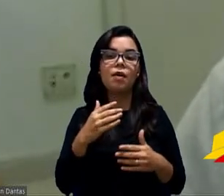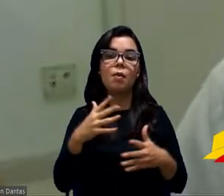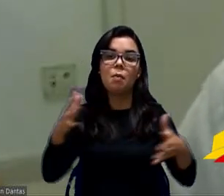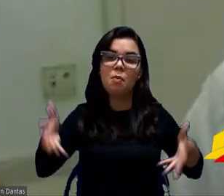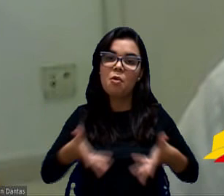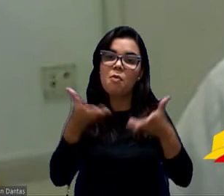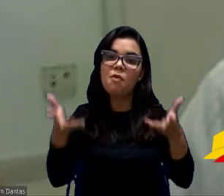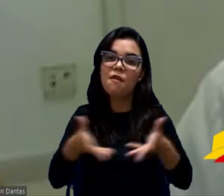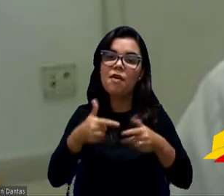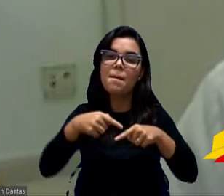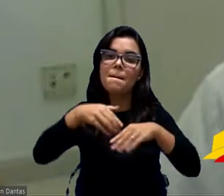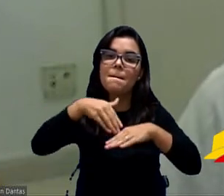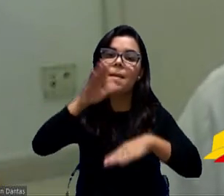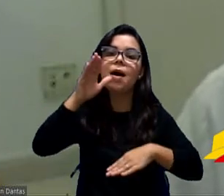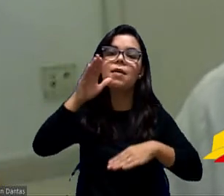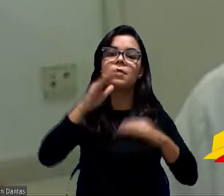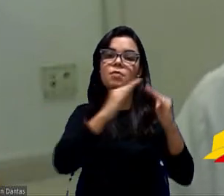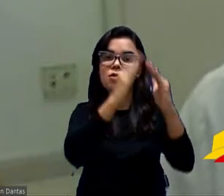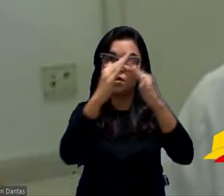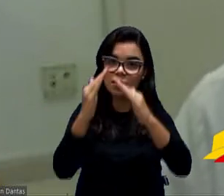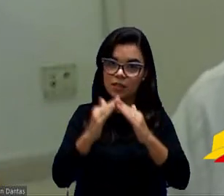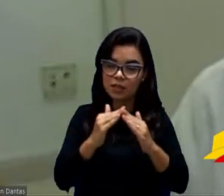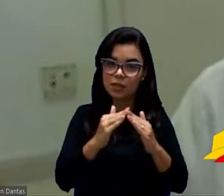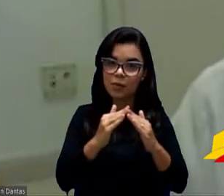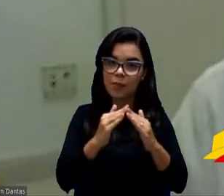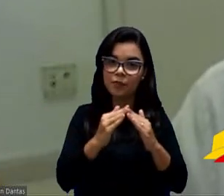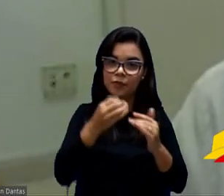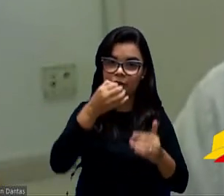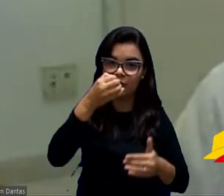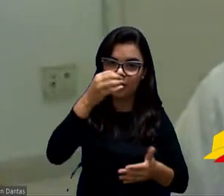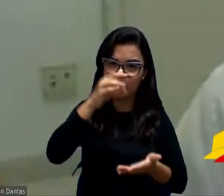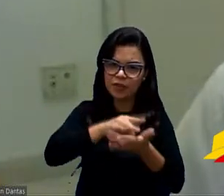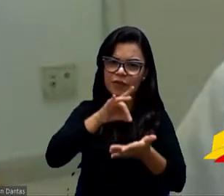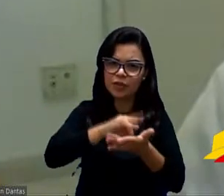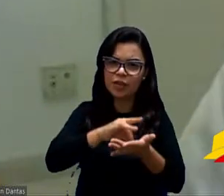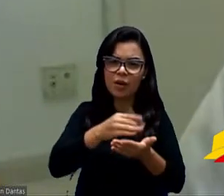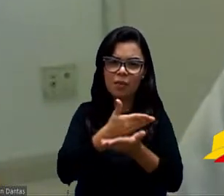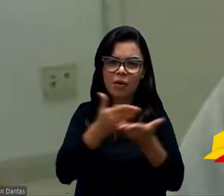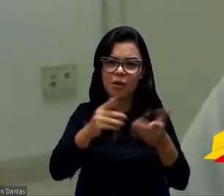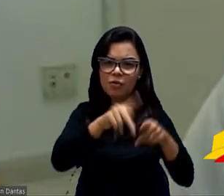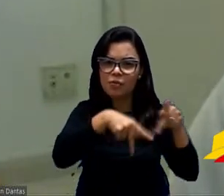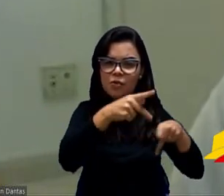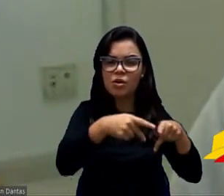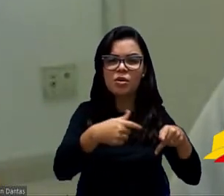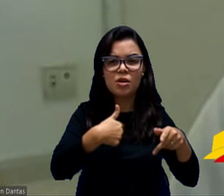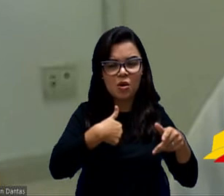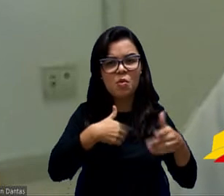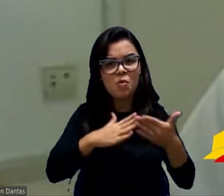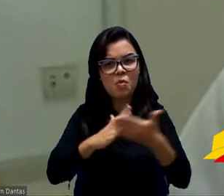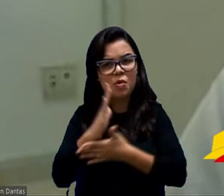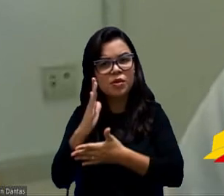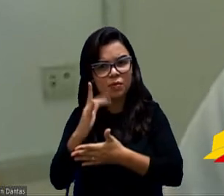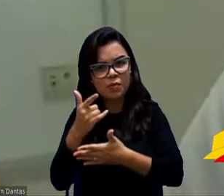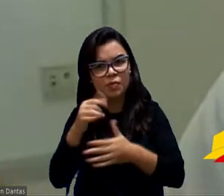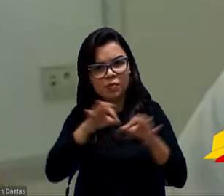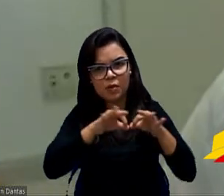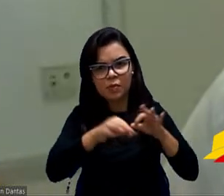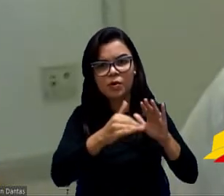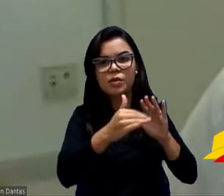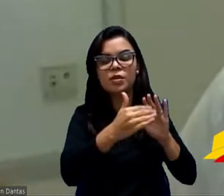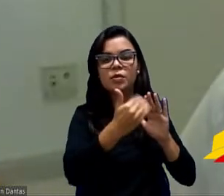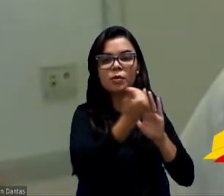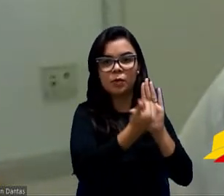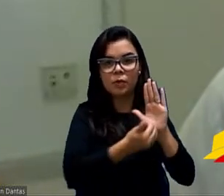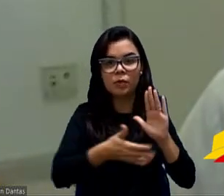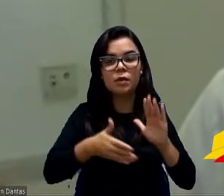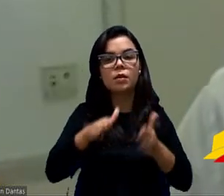para o nosso povo. Então, eu conto com o auxílio e apoio dos demais vereadores. Esse projeto, quando entrar em pauta, eu explico melhor sobre